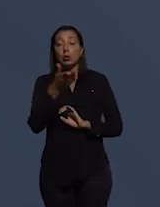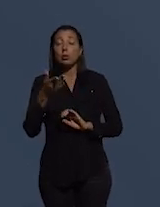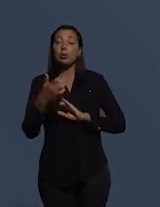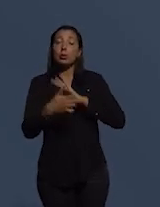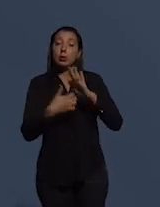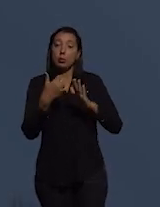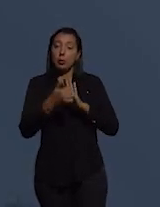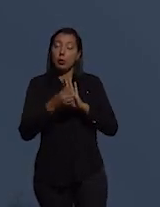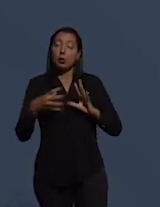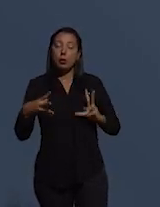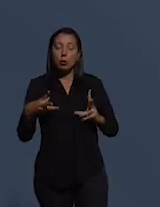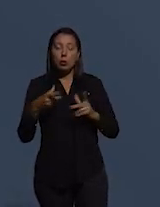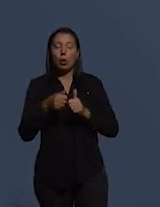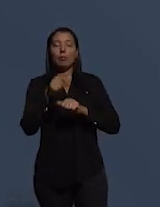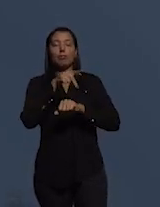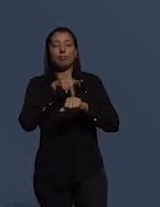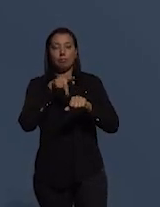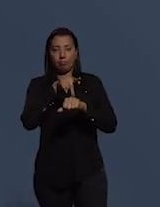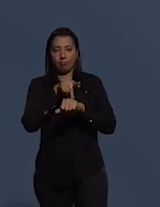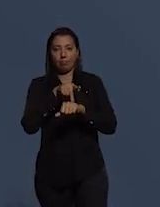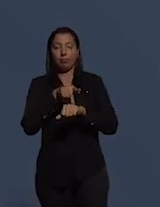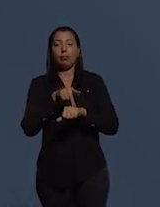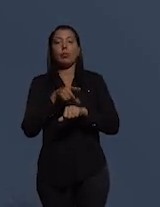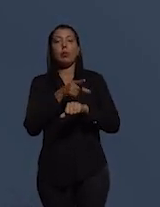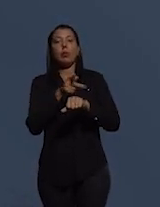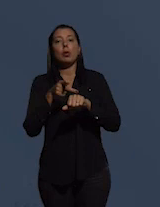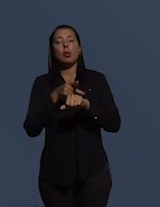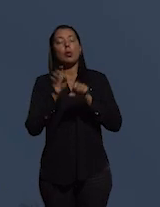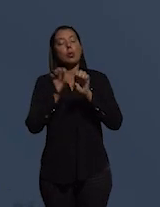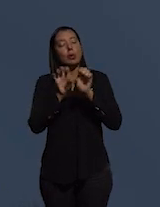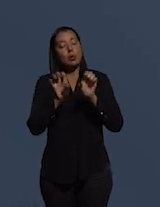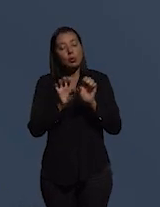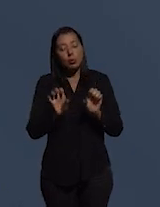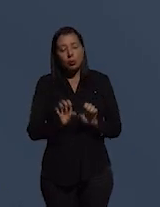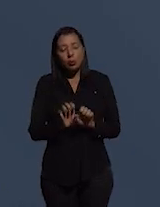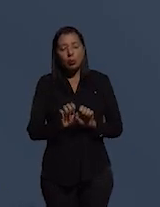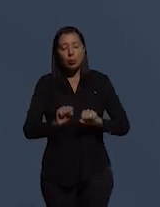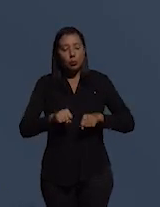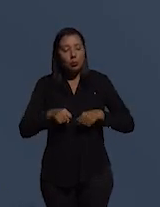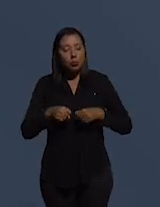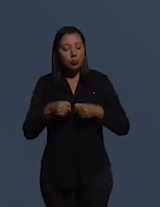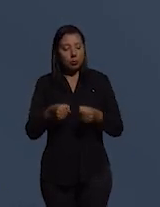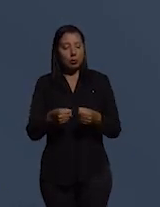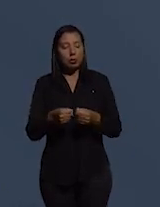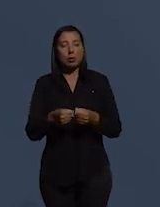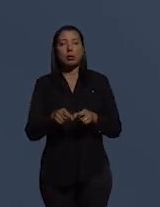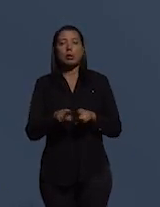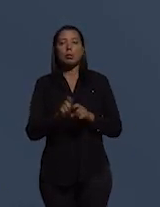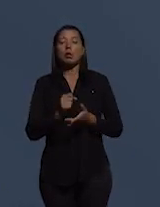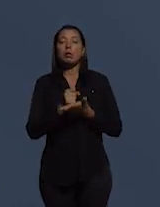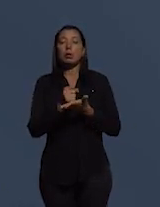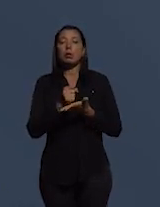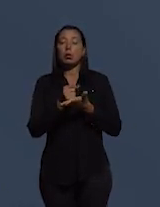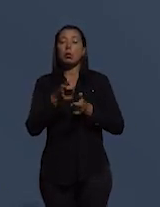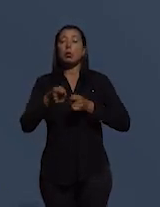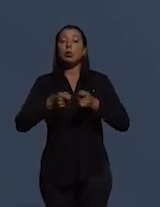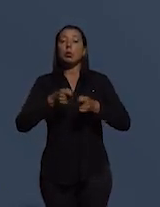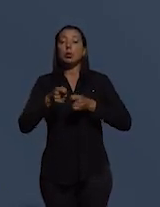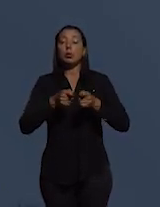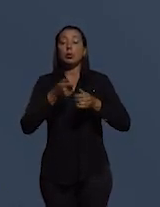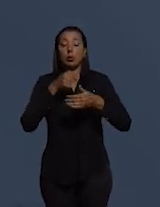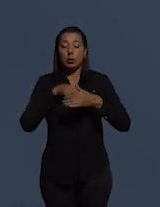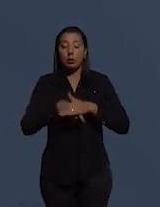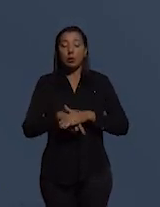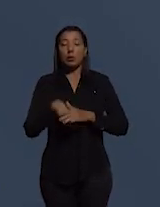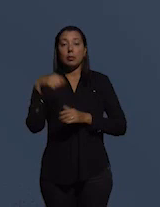de classe em todo o país, em busca da estruturação, do fortalecimento e da consolidação do controle interno